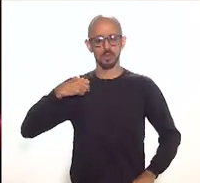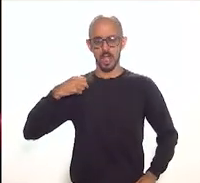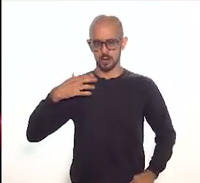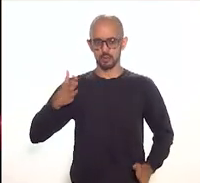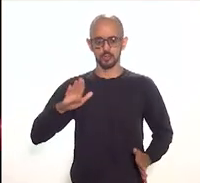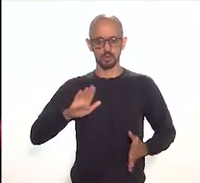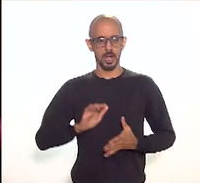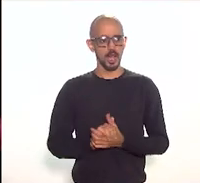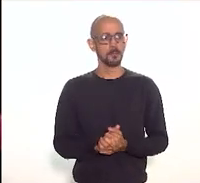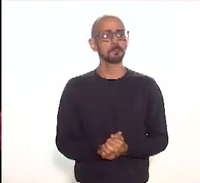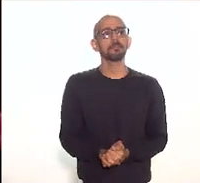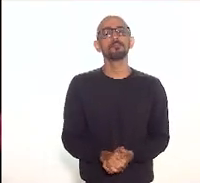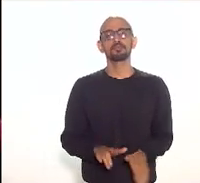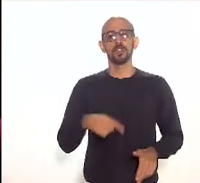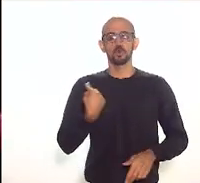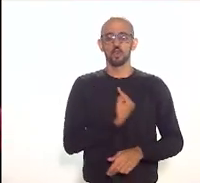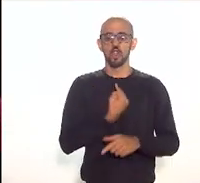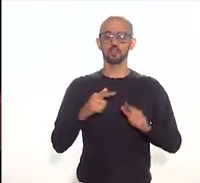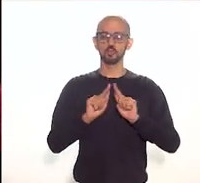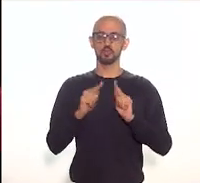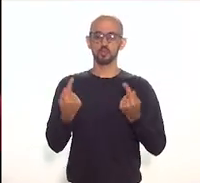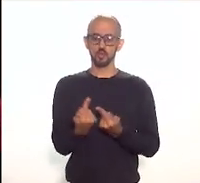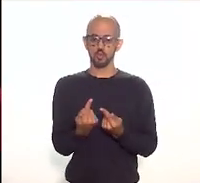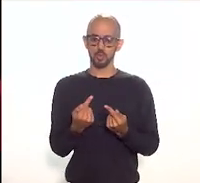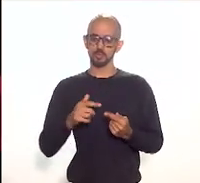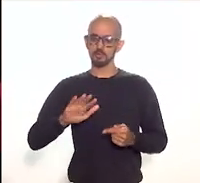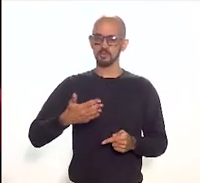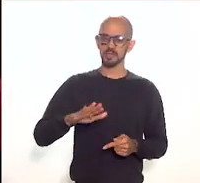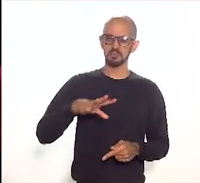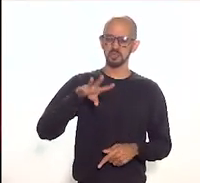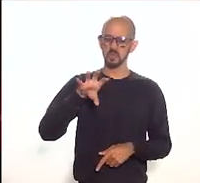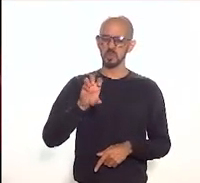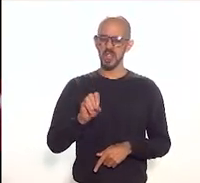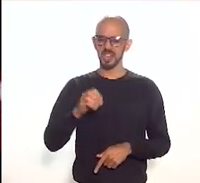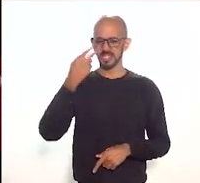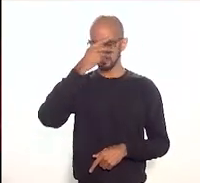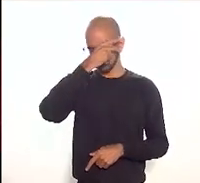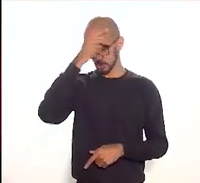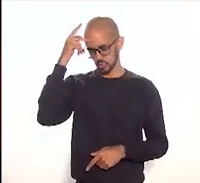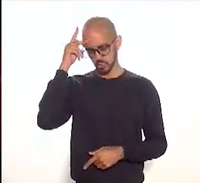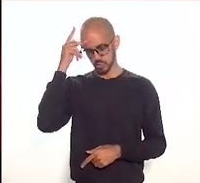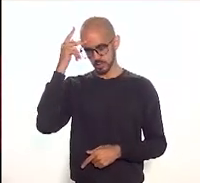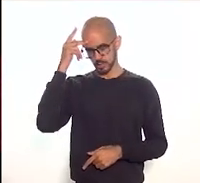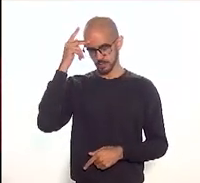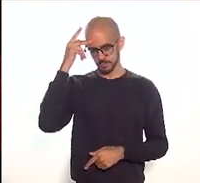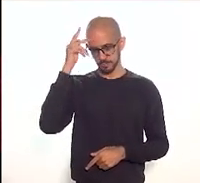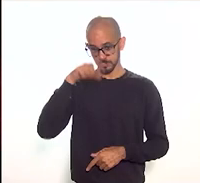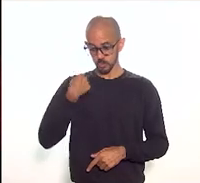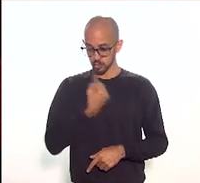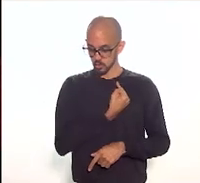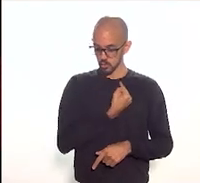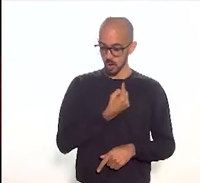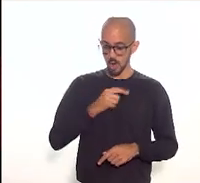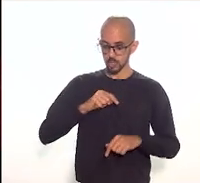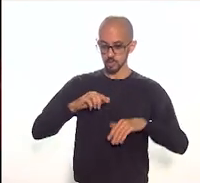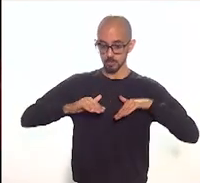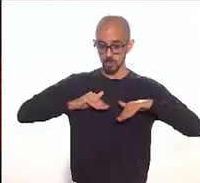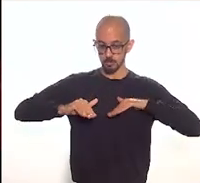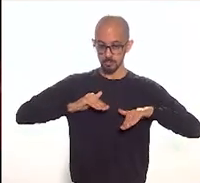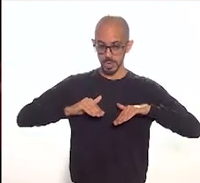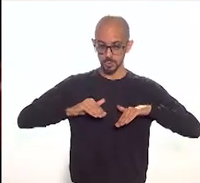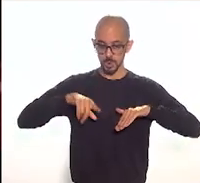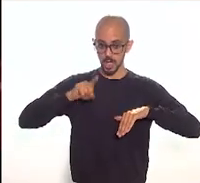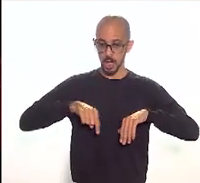somos um grupo atualmente de em torno de 40 pessoas e nosso movimento começou em